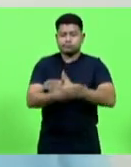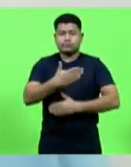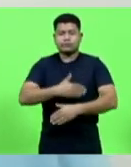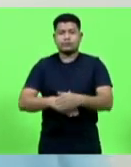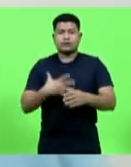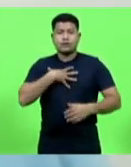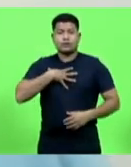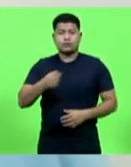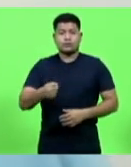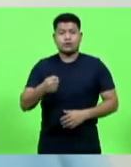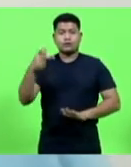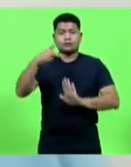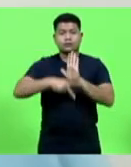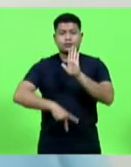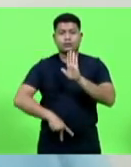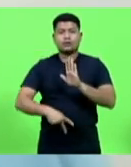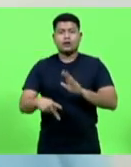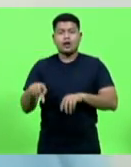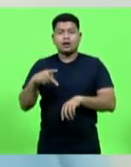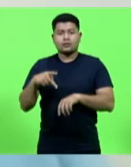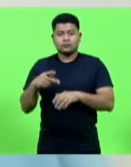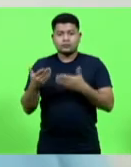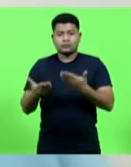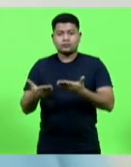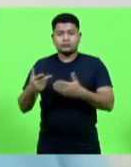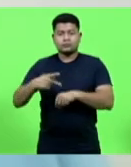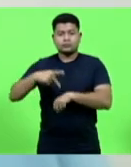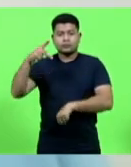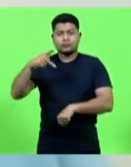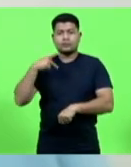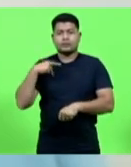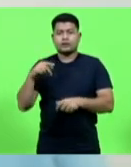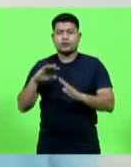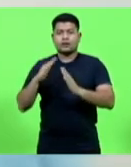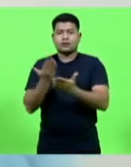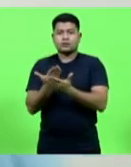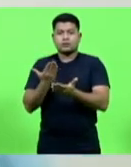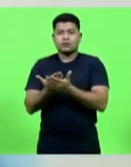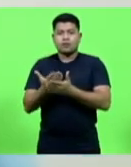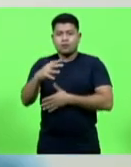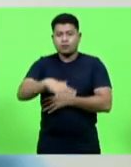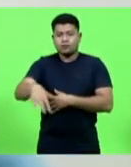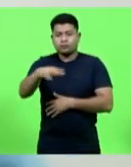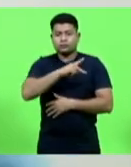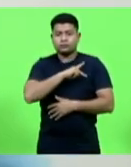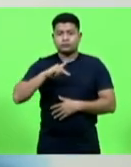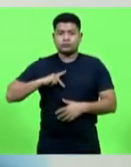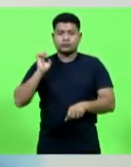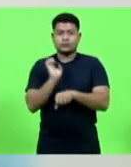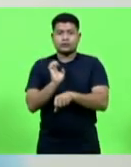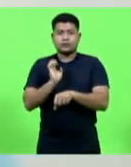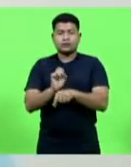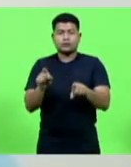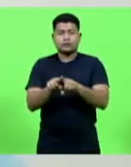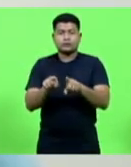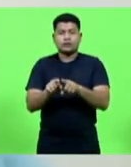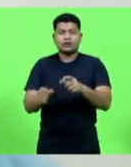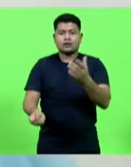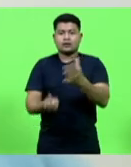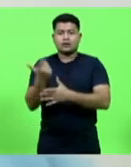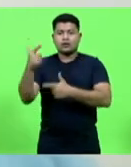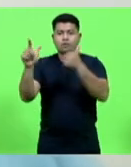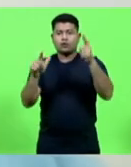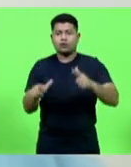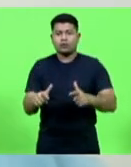projeto pedagógico das escolas da rede pública estadual de ensino e adota outras providências.